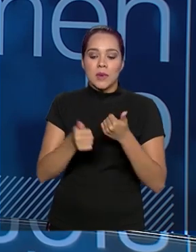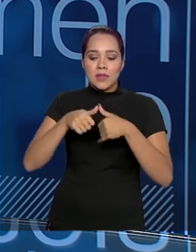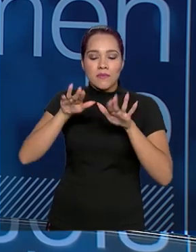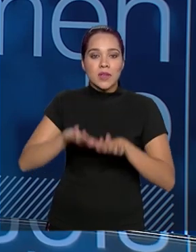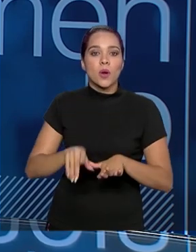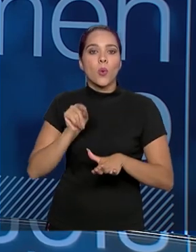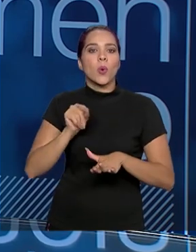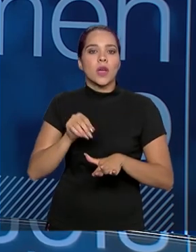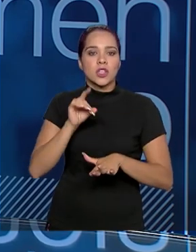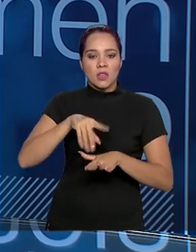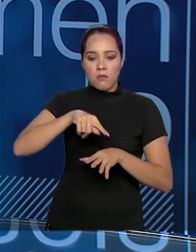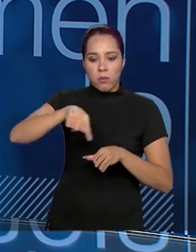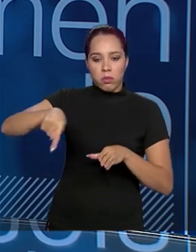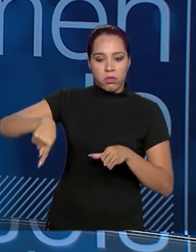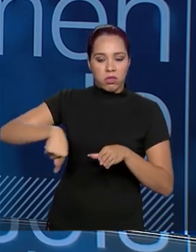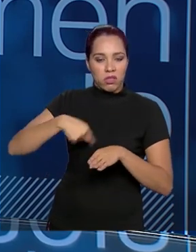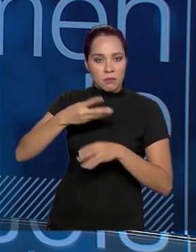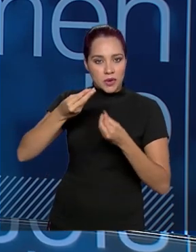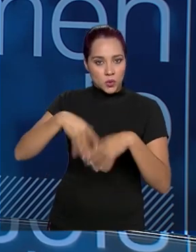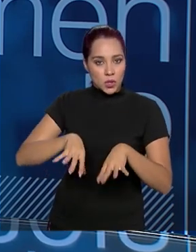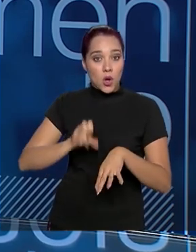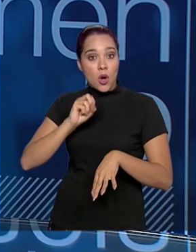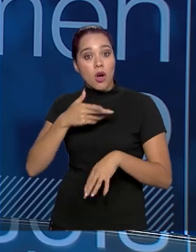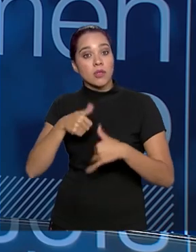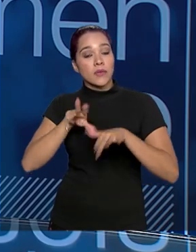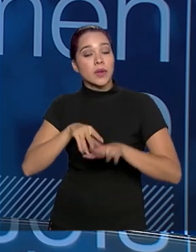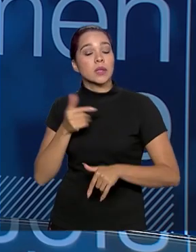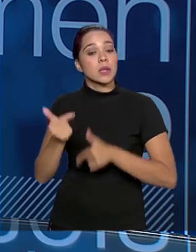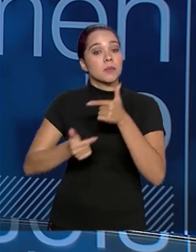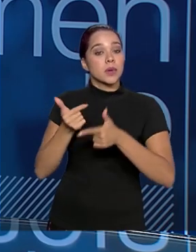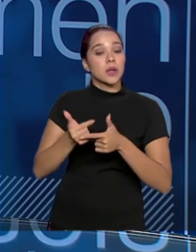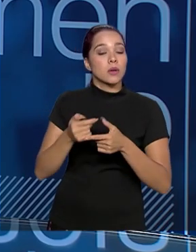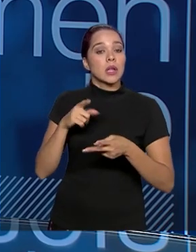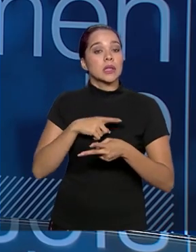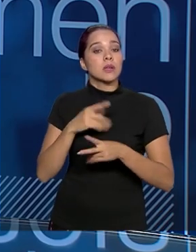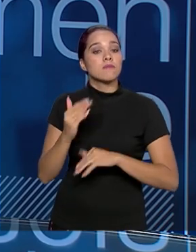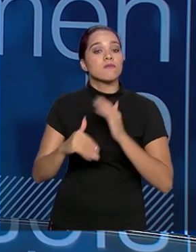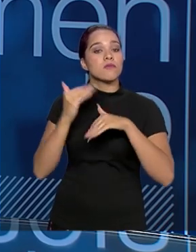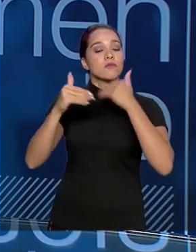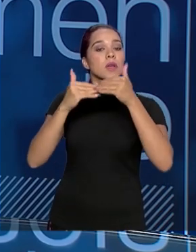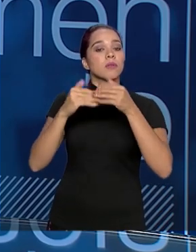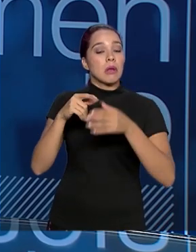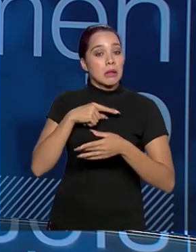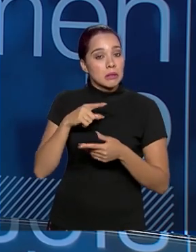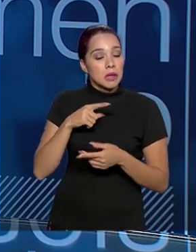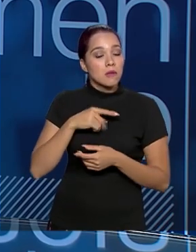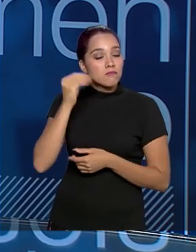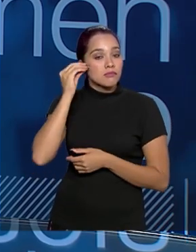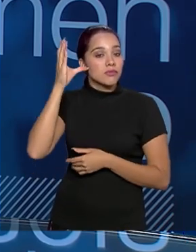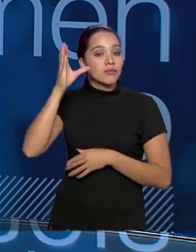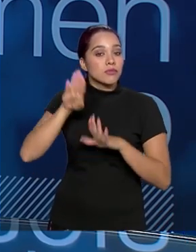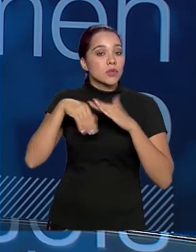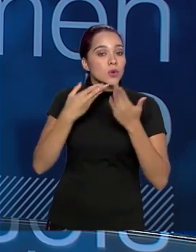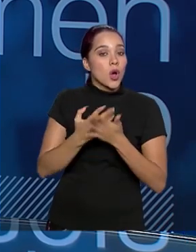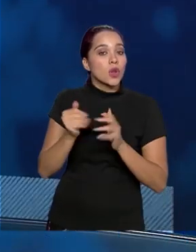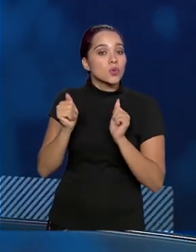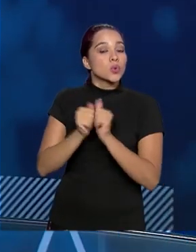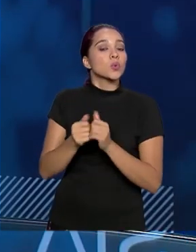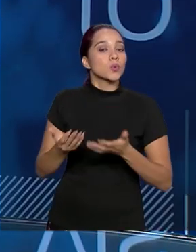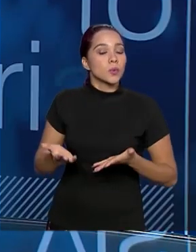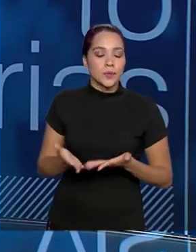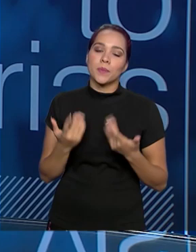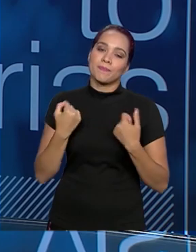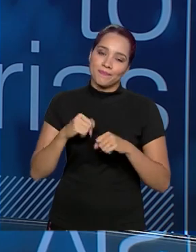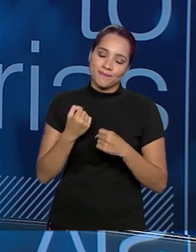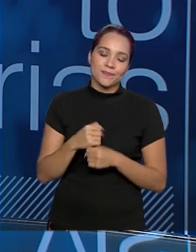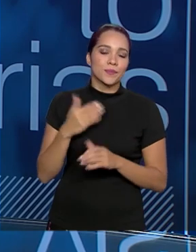território? É só aquele buraco? Ou está ficando emprego, está ficando desenvolvimento, está ficando conhecimento, escolas? Então, tudo isso a gente tem que